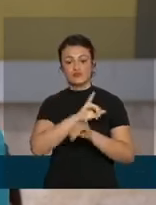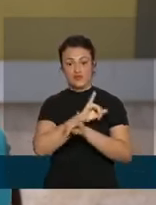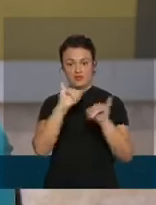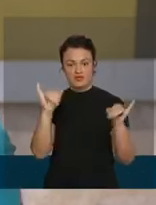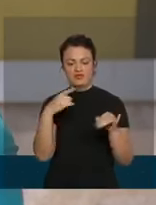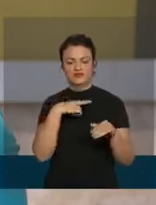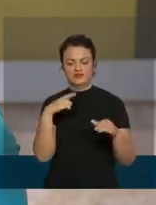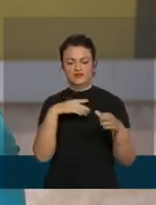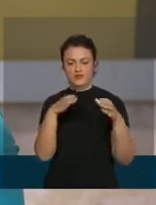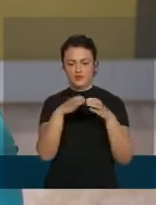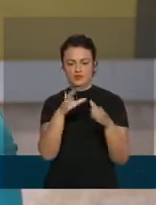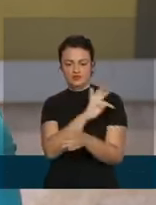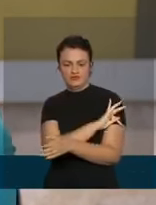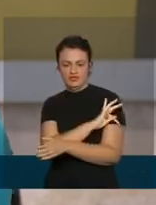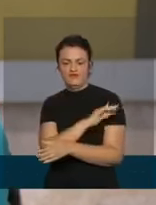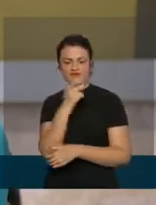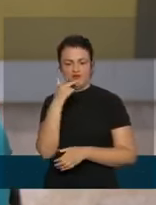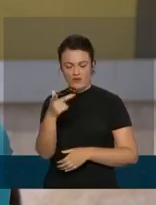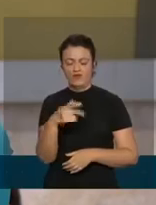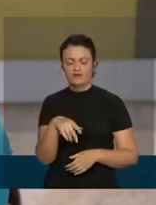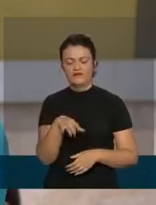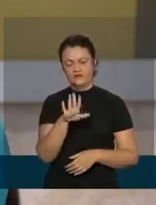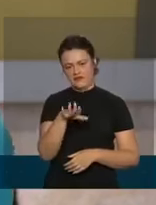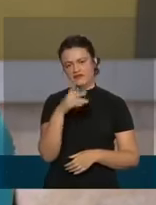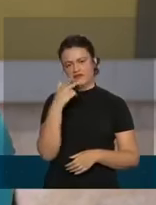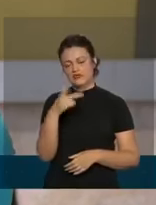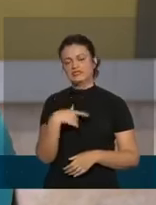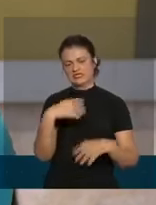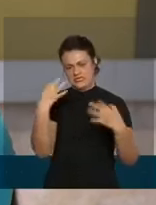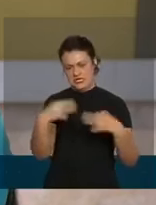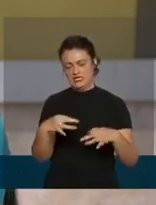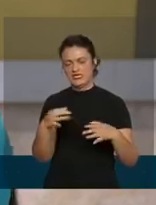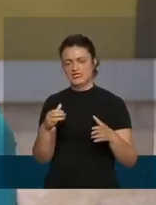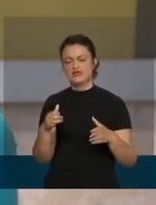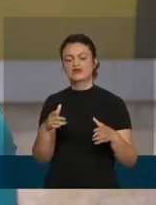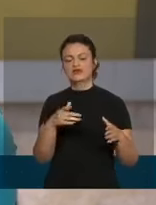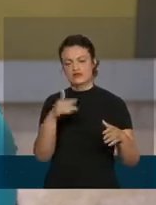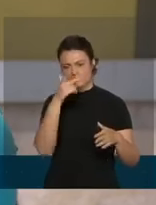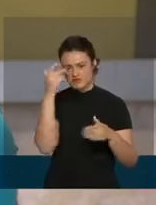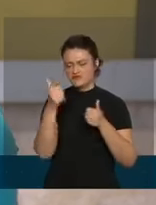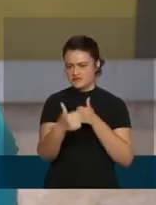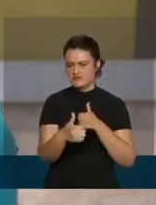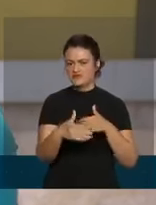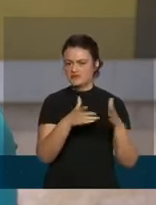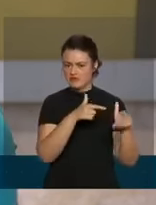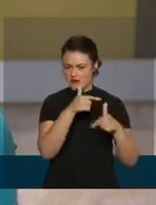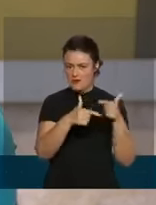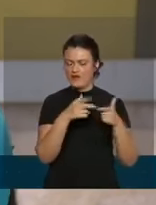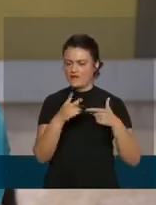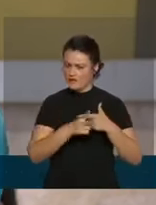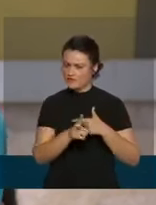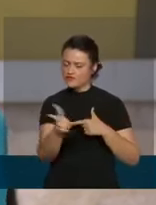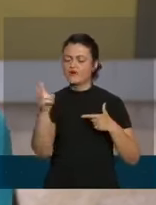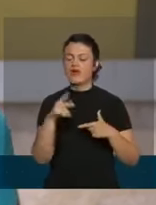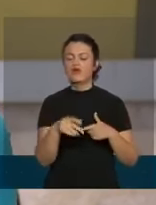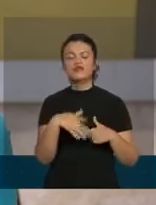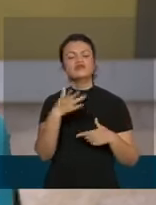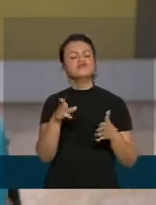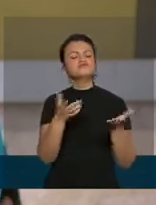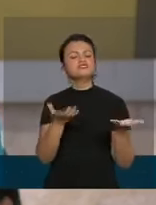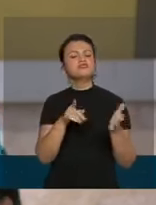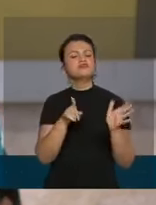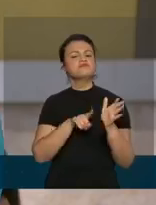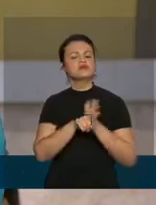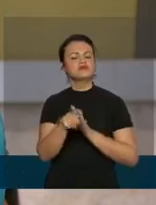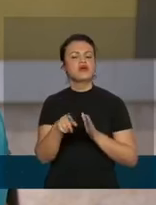passou para a equipe técnica, o senhor disse que tem certeza que eles vão continuar os trabalhos e eu queria perguntar como é que